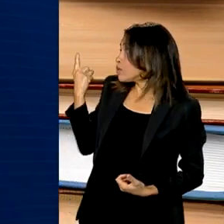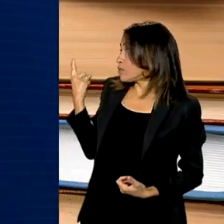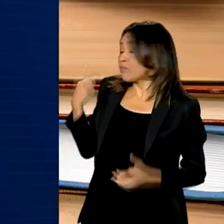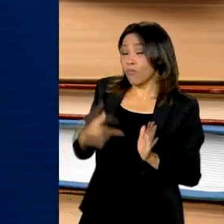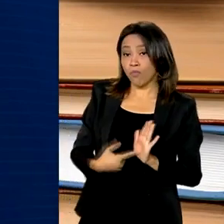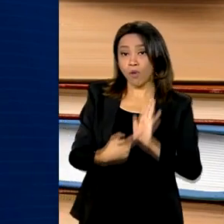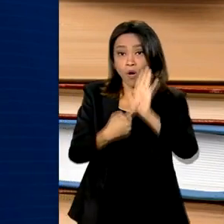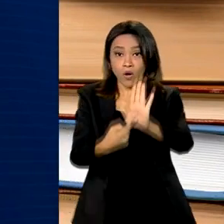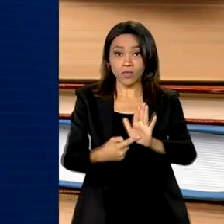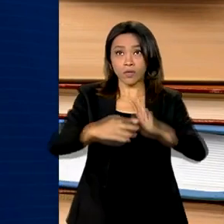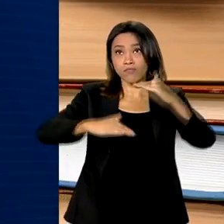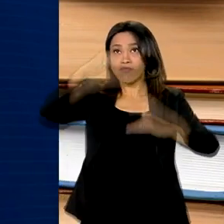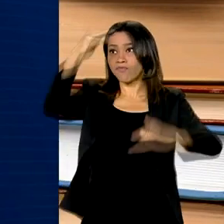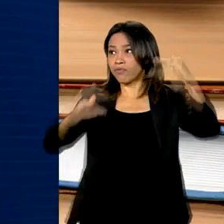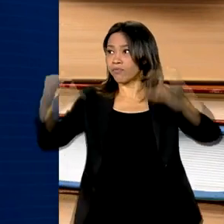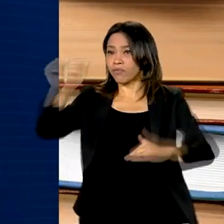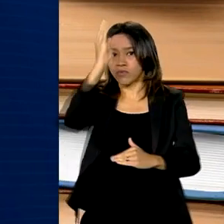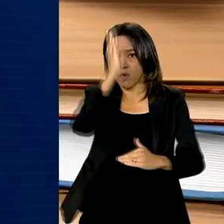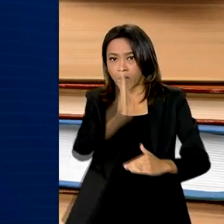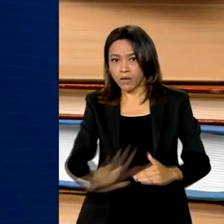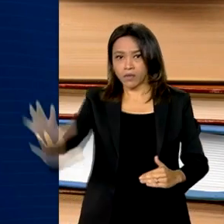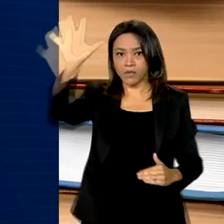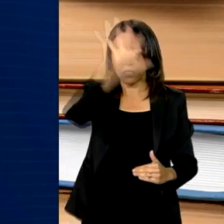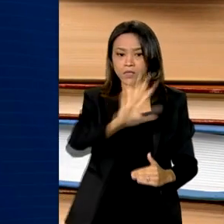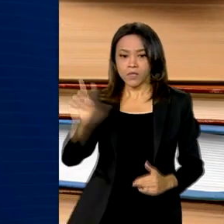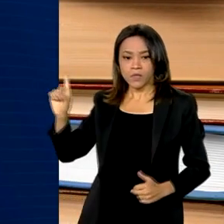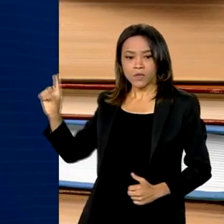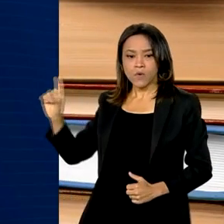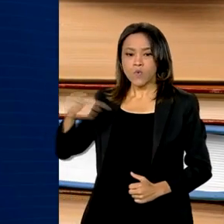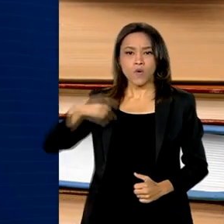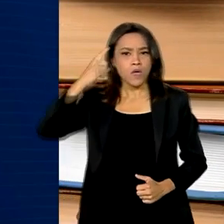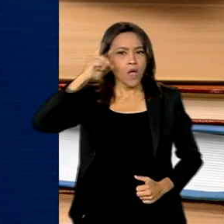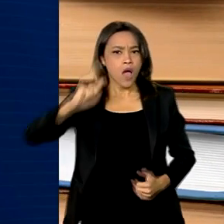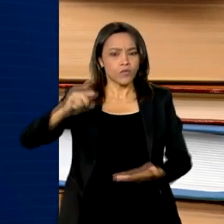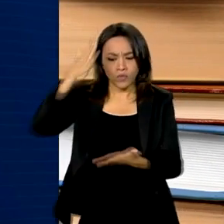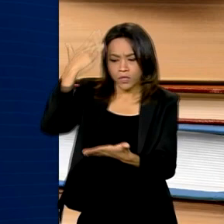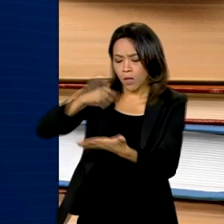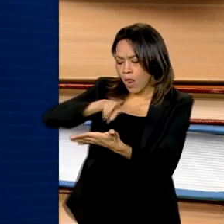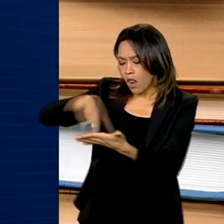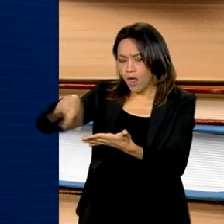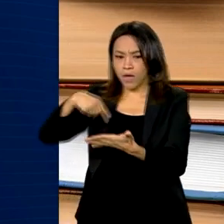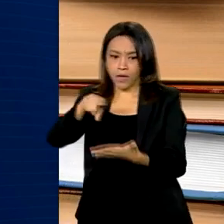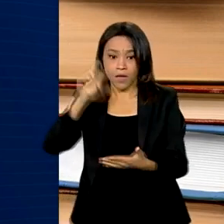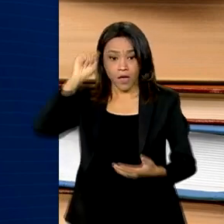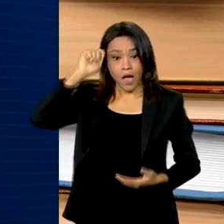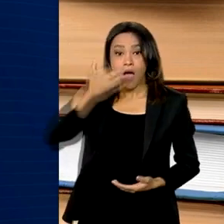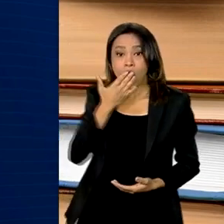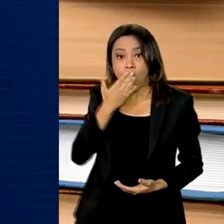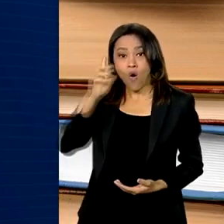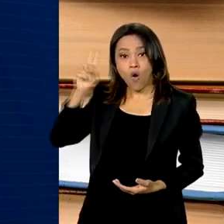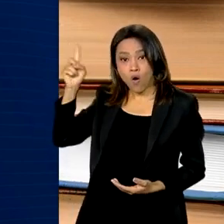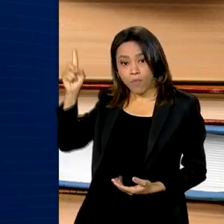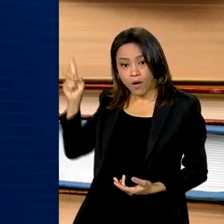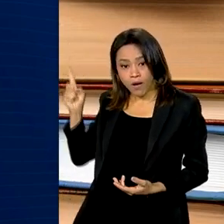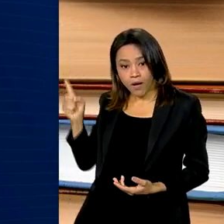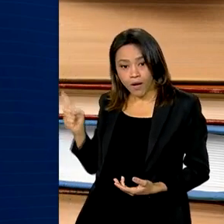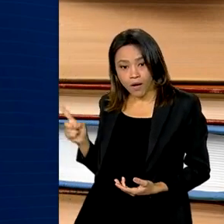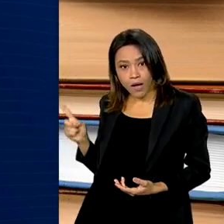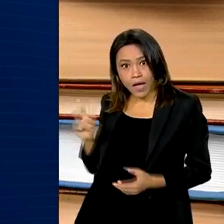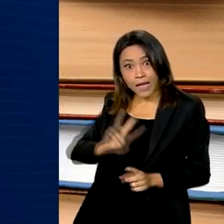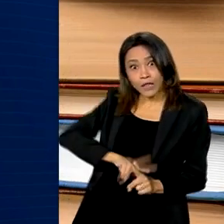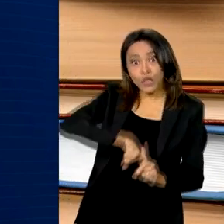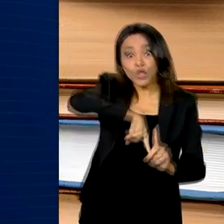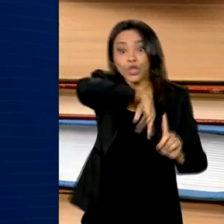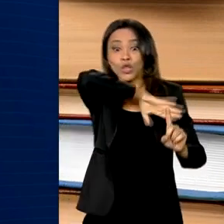desigualdade no país. A taxa de pessoas não alfabetizadas, pretas e pardas, é mais que o dobro das pessoas